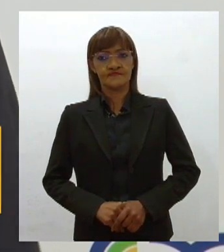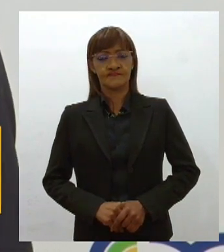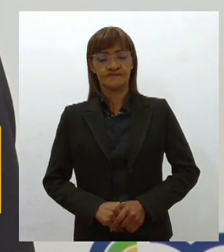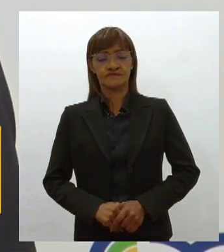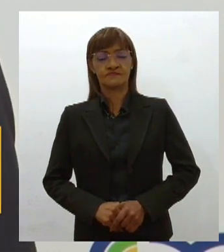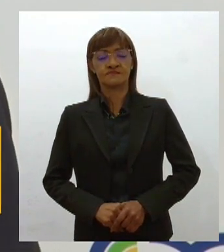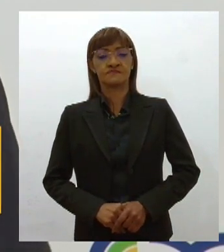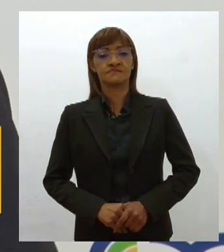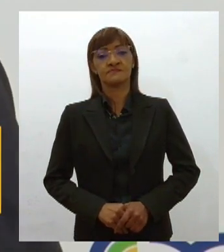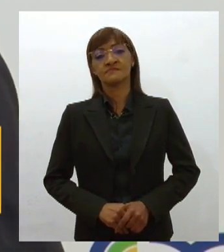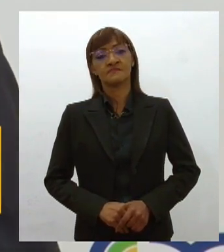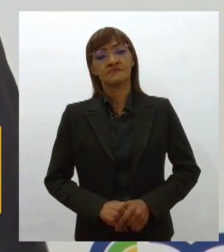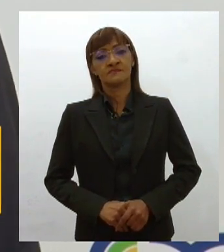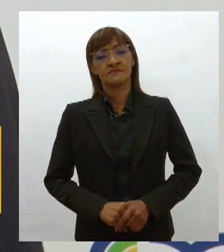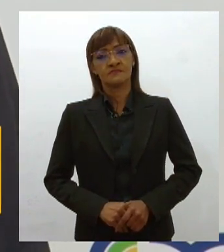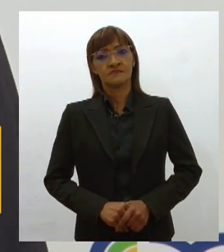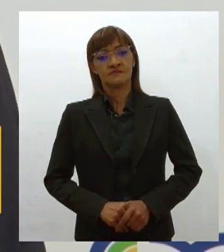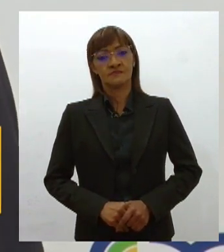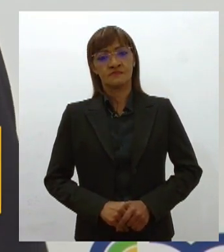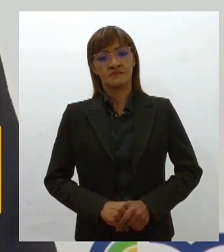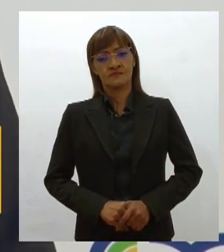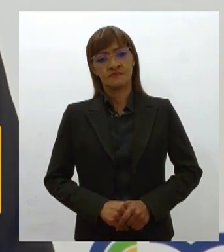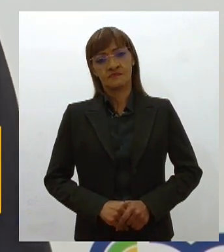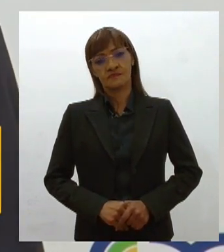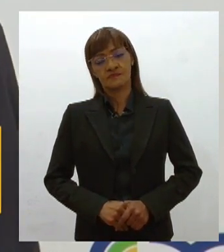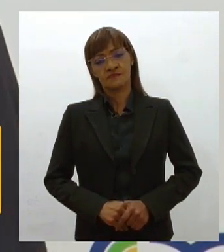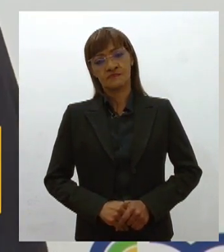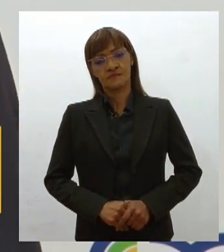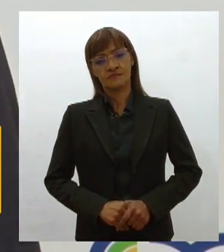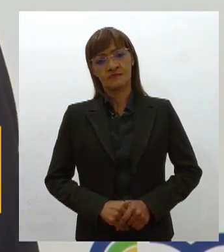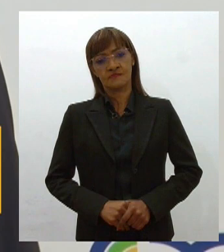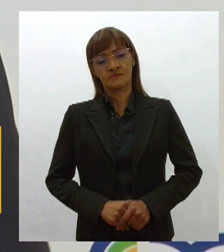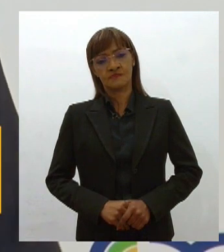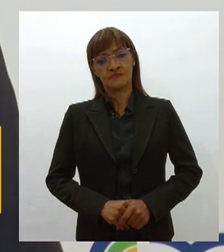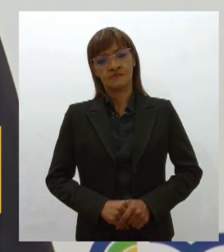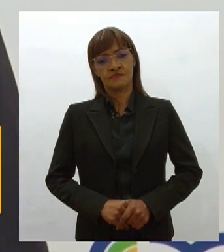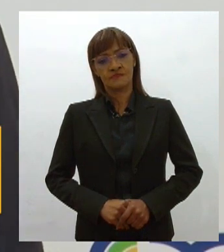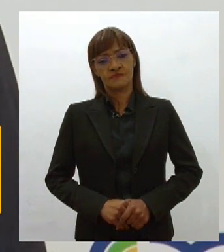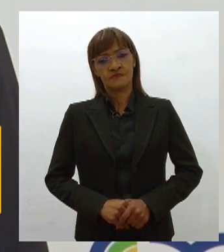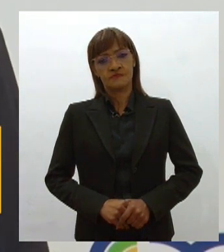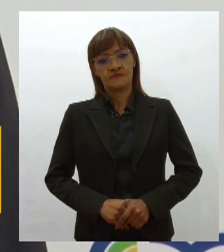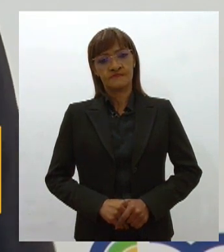investigue o que aconteceu, porque os familiares e amigos precisam da resposta verdadeira.